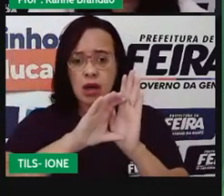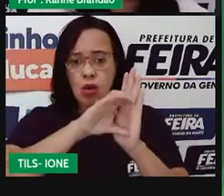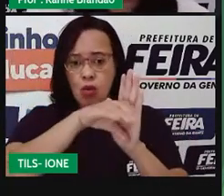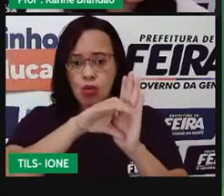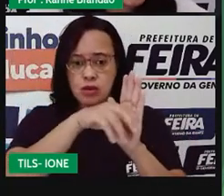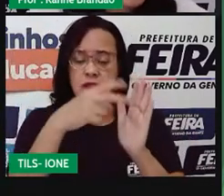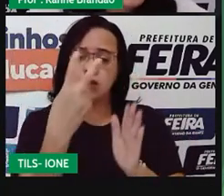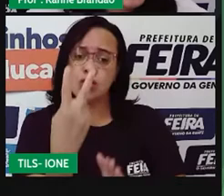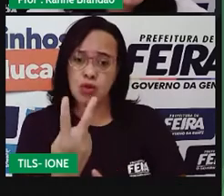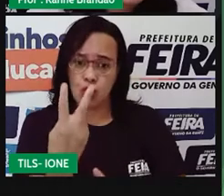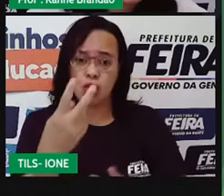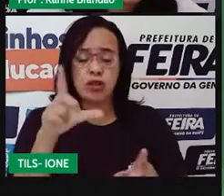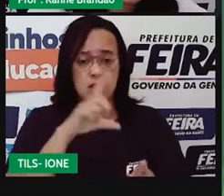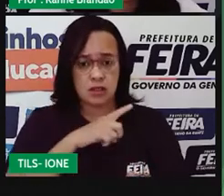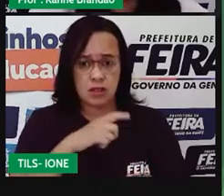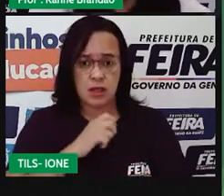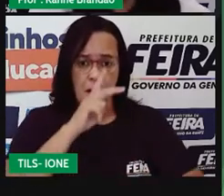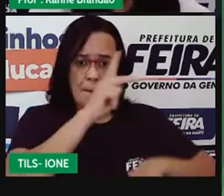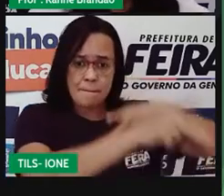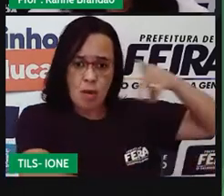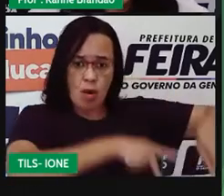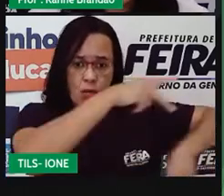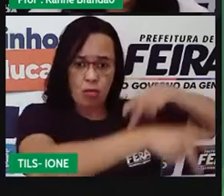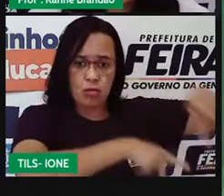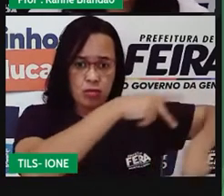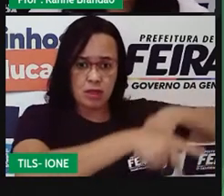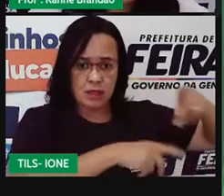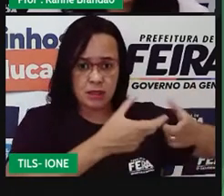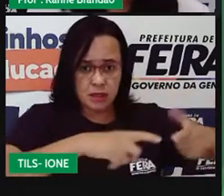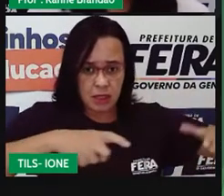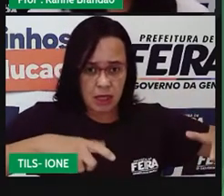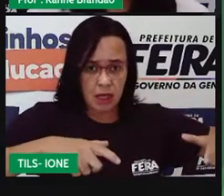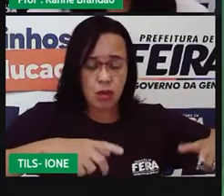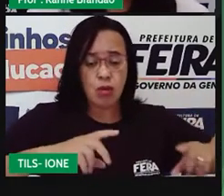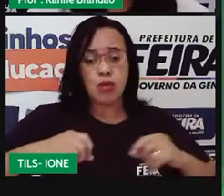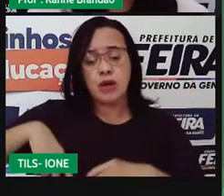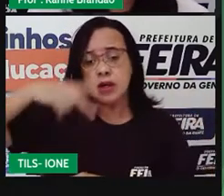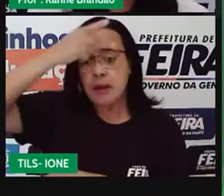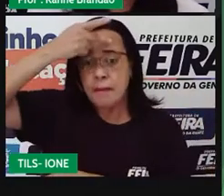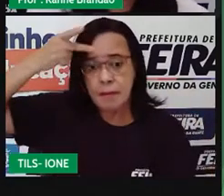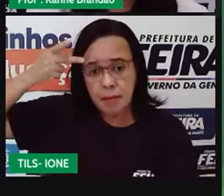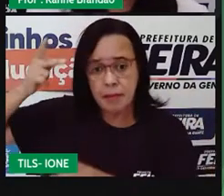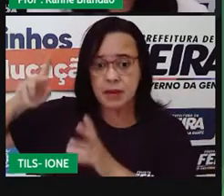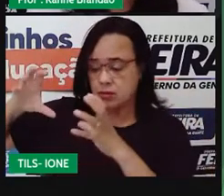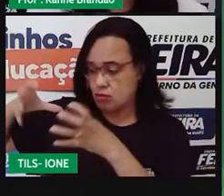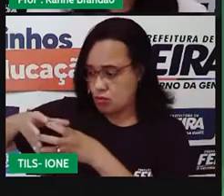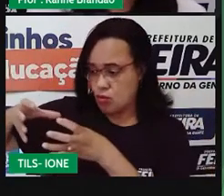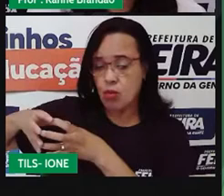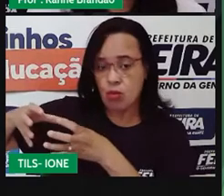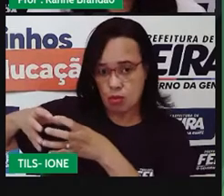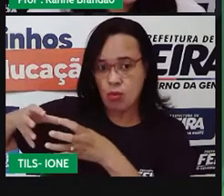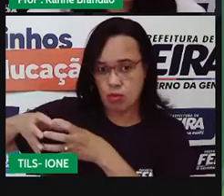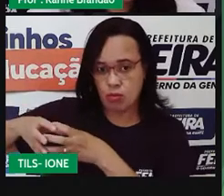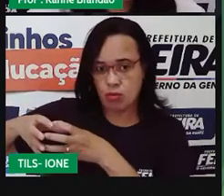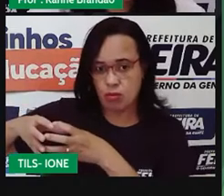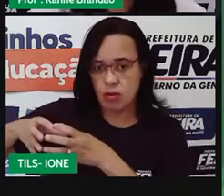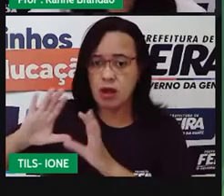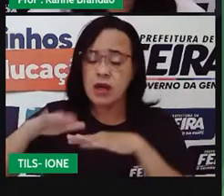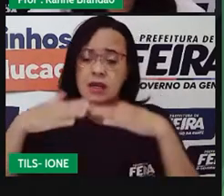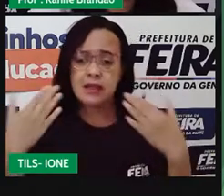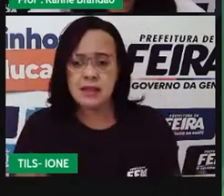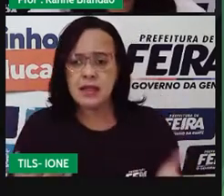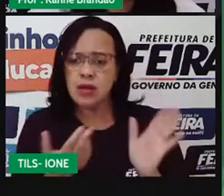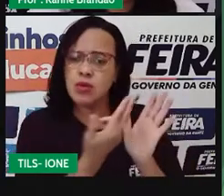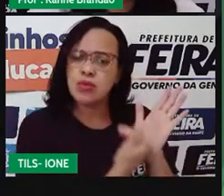População e comunidade, vamos seguindo. E aí, a pró traz, então, essa charge, né?